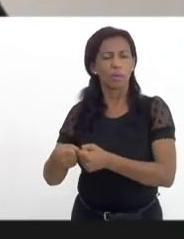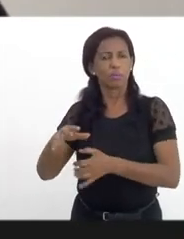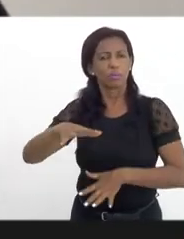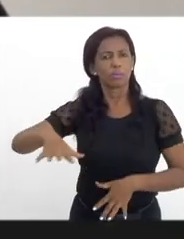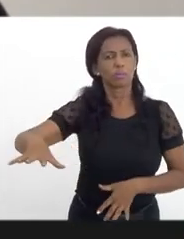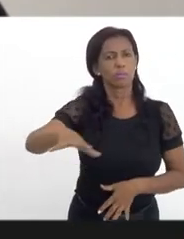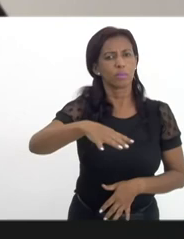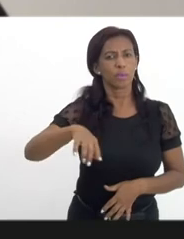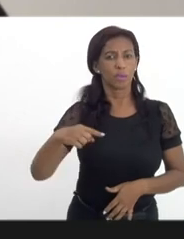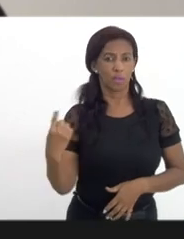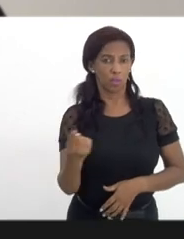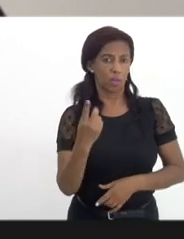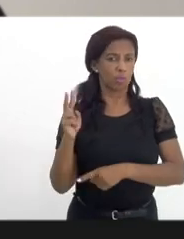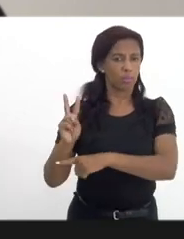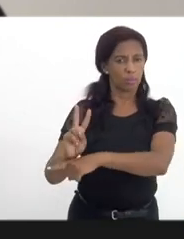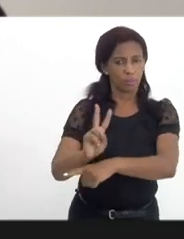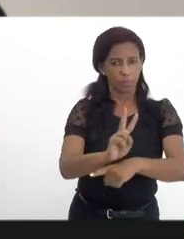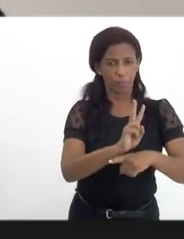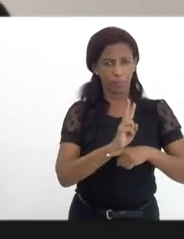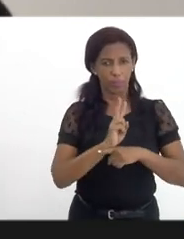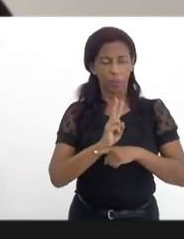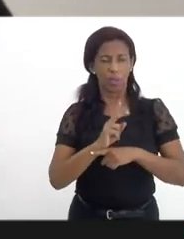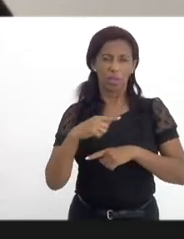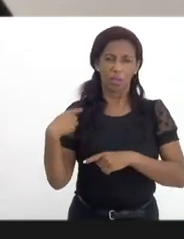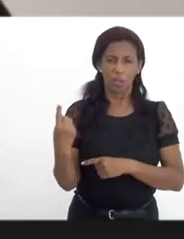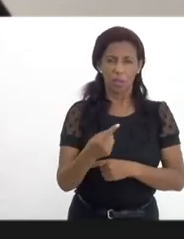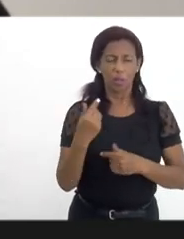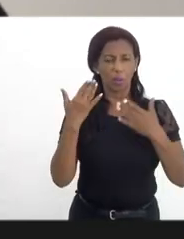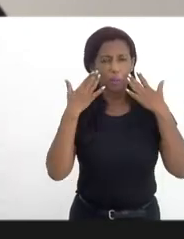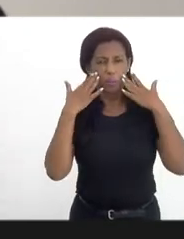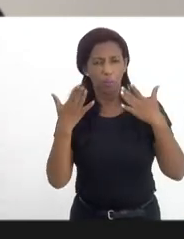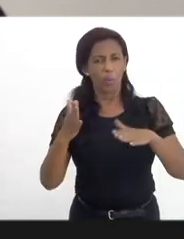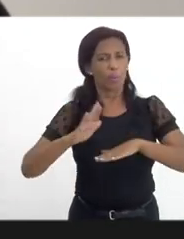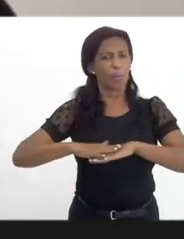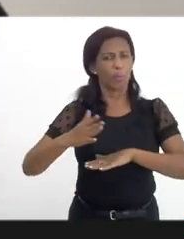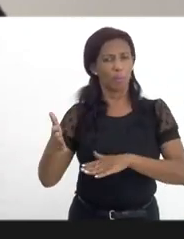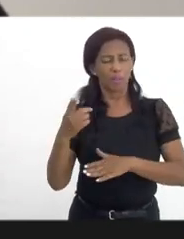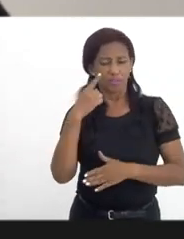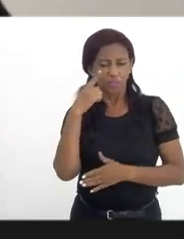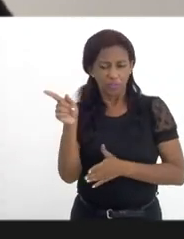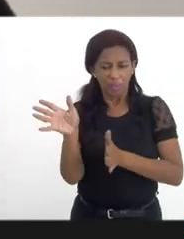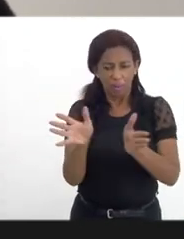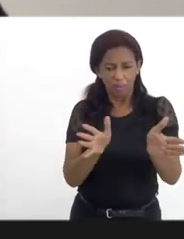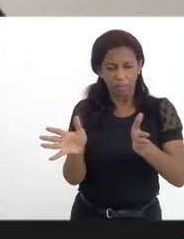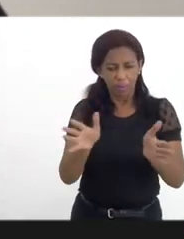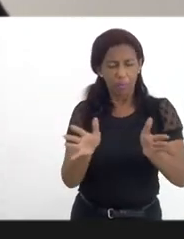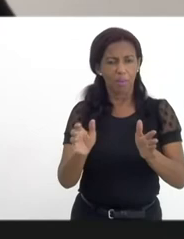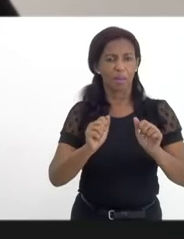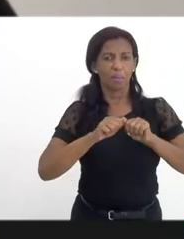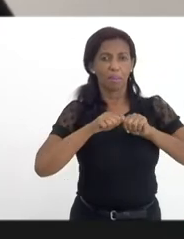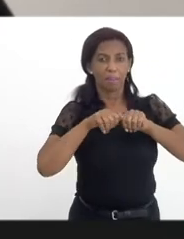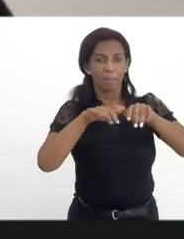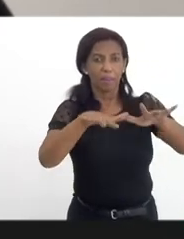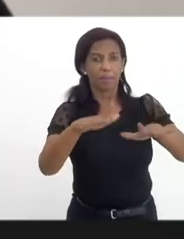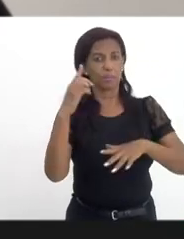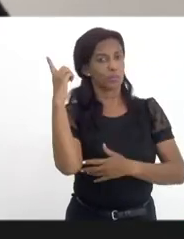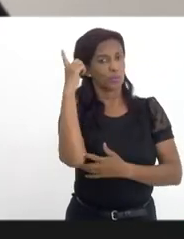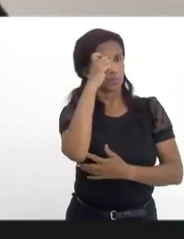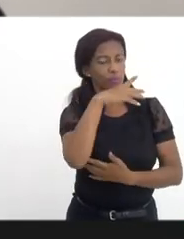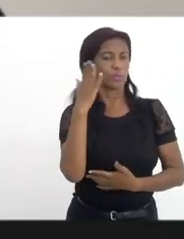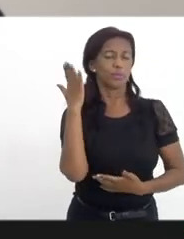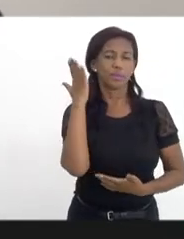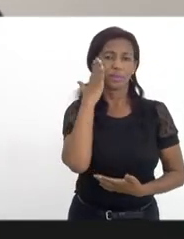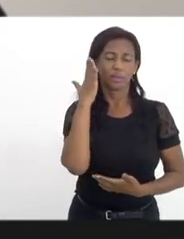nós temos defendido, que nós temos explanado, por mais que a gente venha de uma situação de pandemia muito difícil, a gente